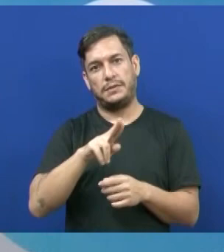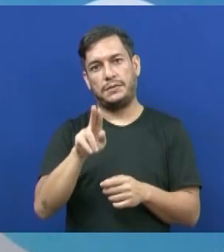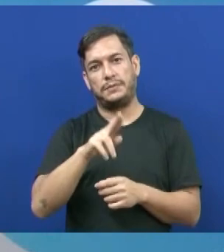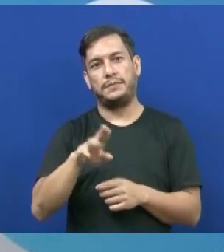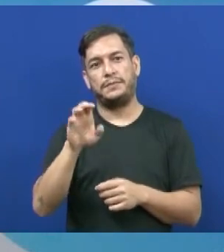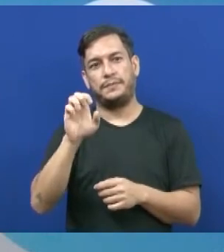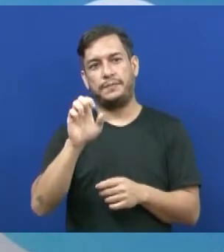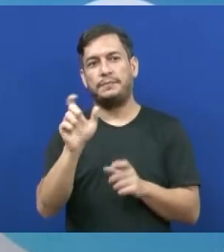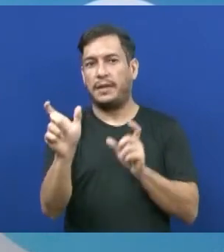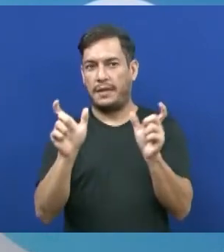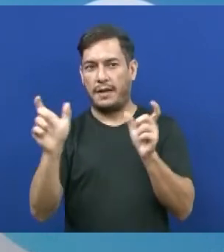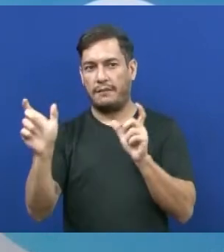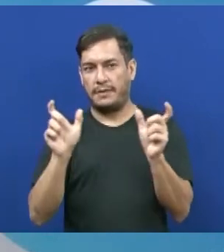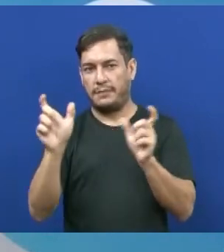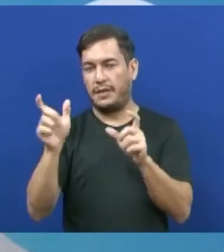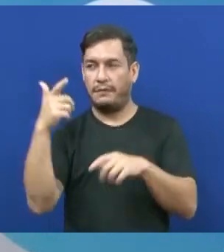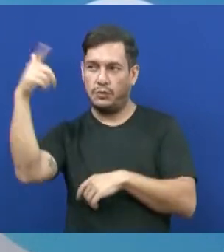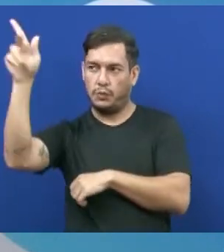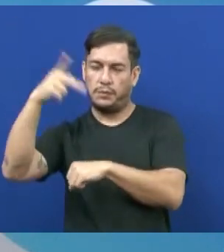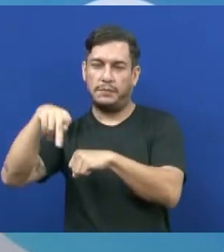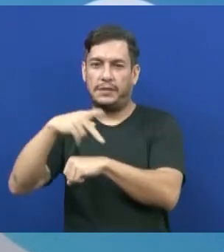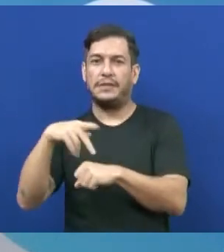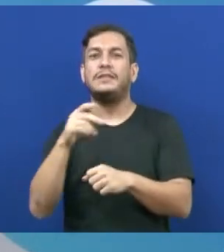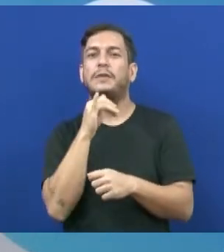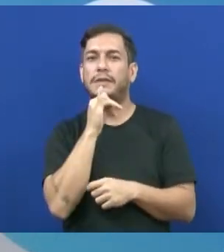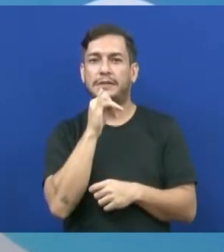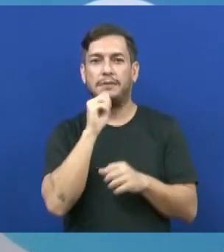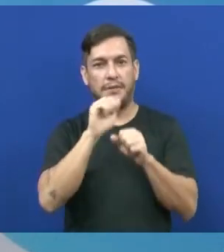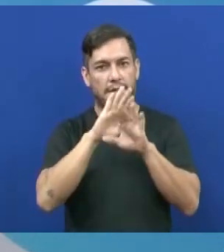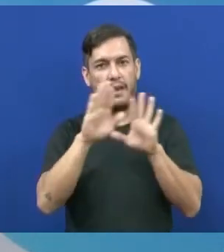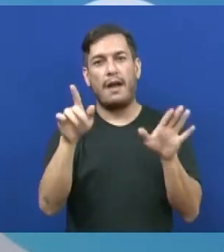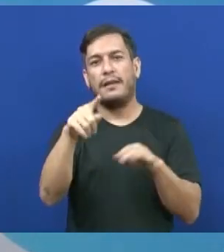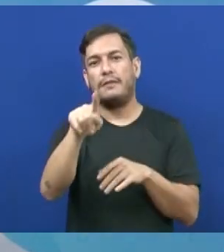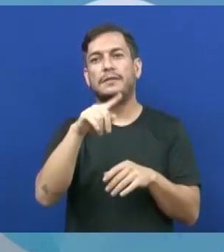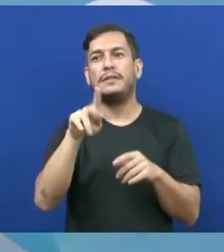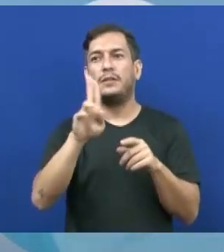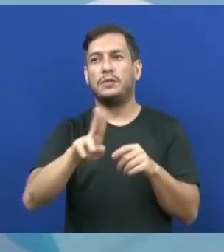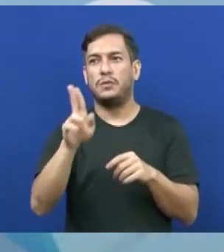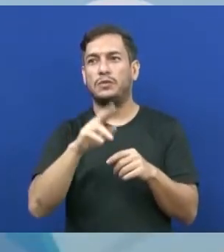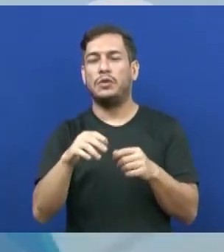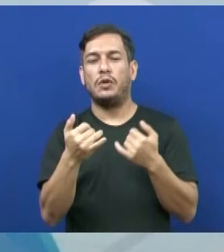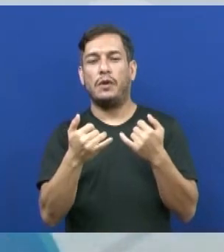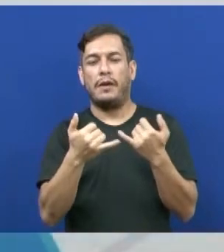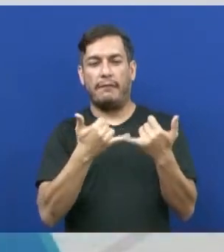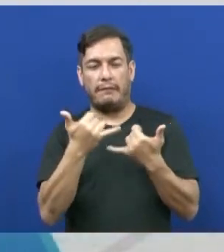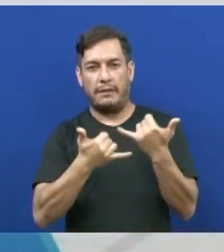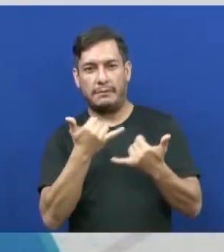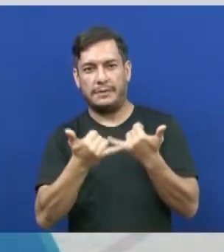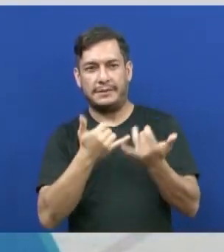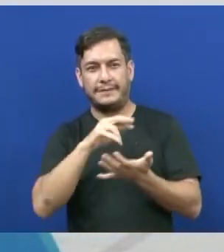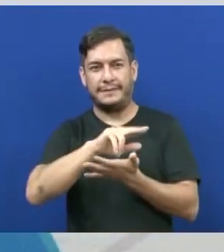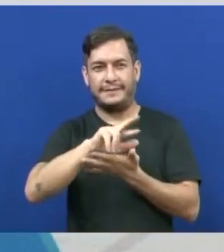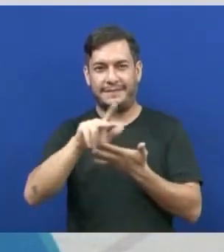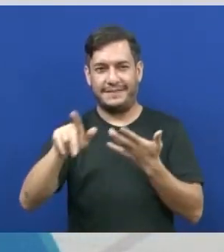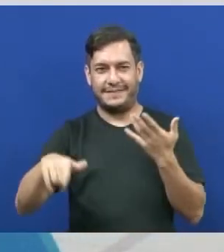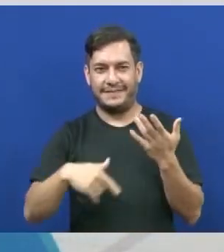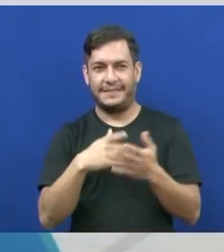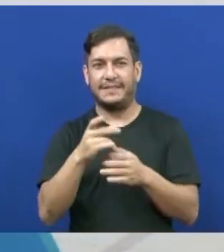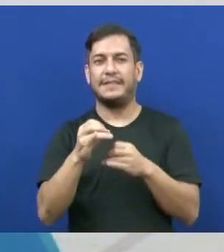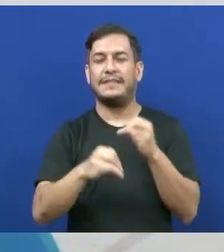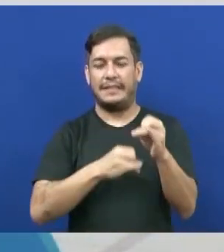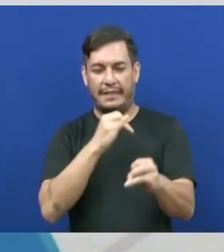E um exemplo bem claro disso é de você que joga Free Fire, é você que joga League of Legends, você usa